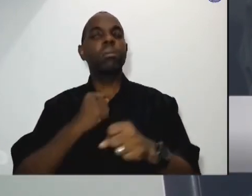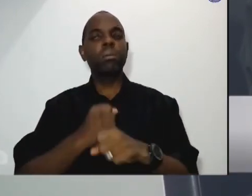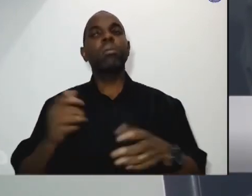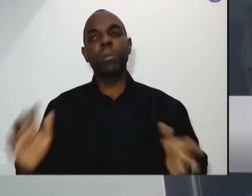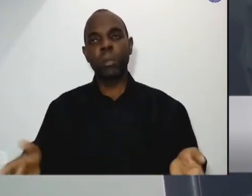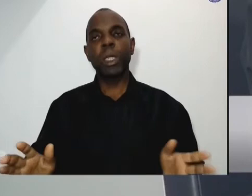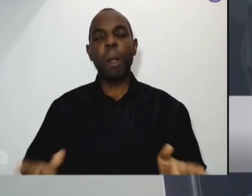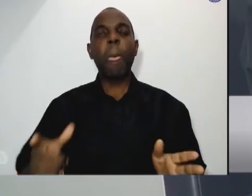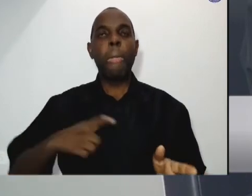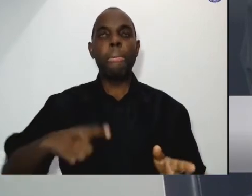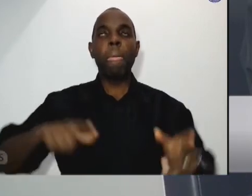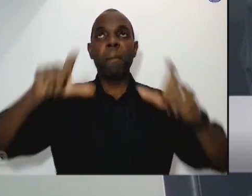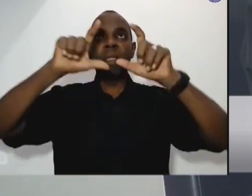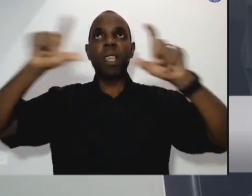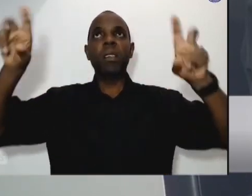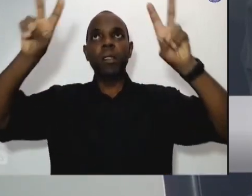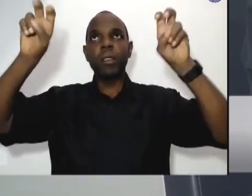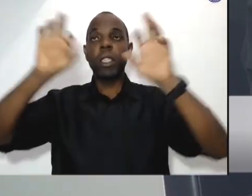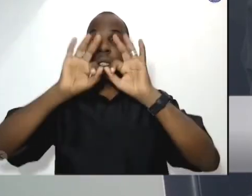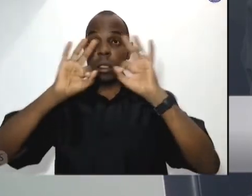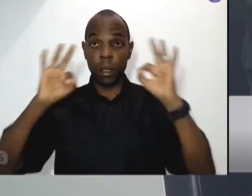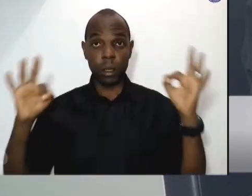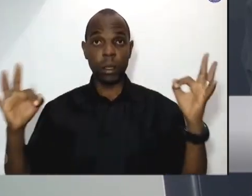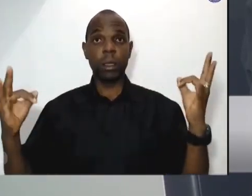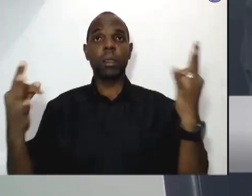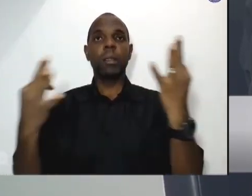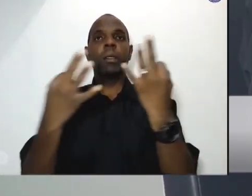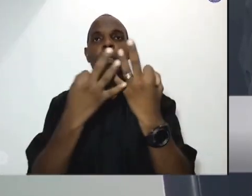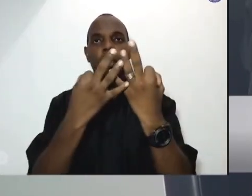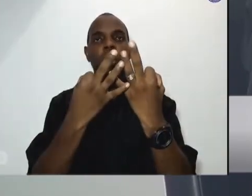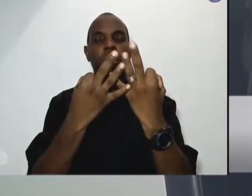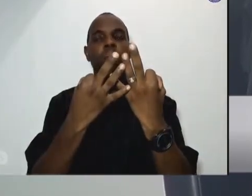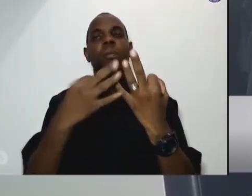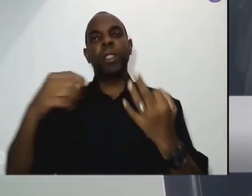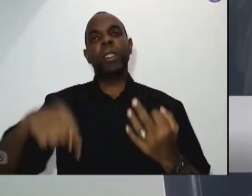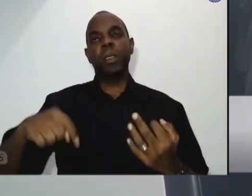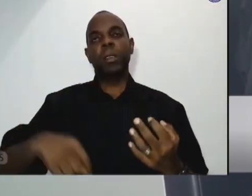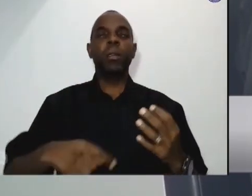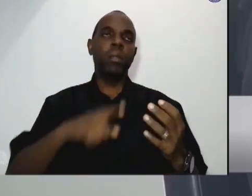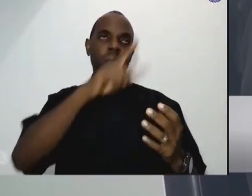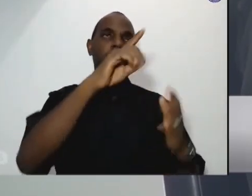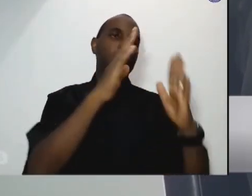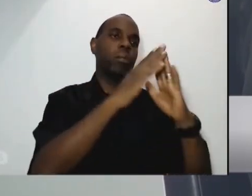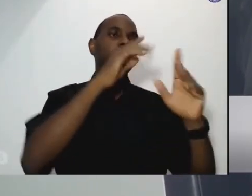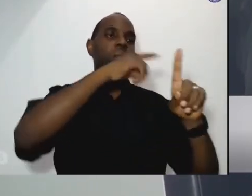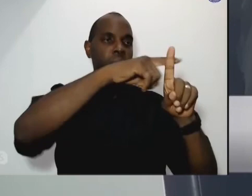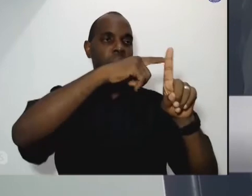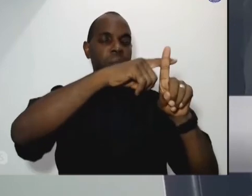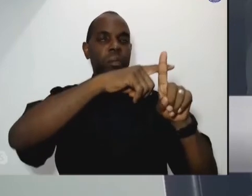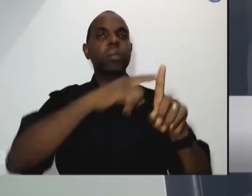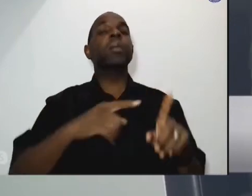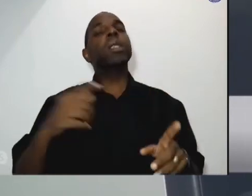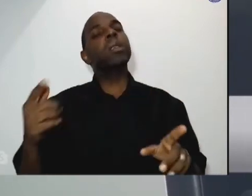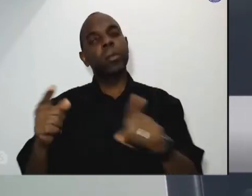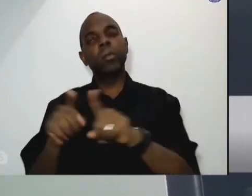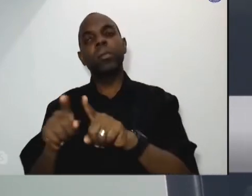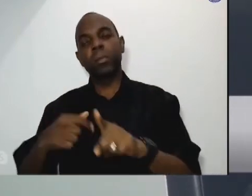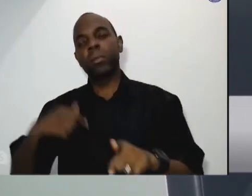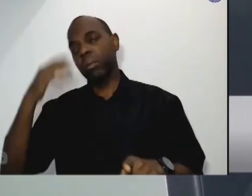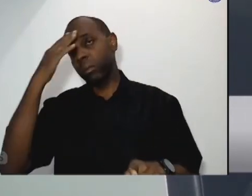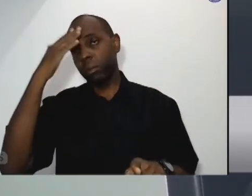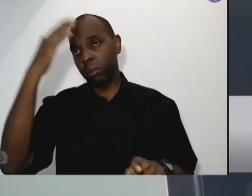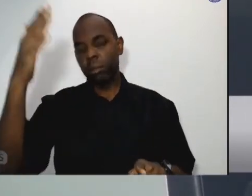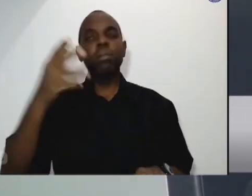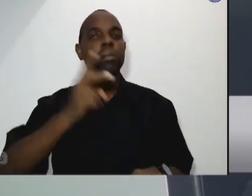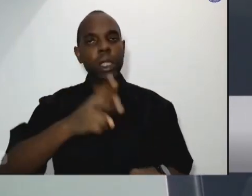tema da campanha da fraternidade aqui na nossa igreja da nossa igreja então queremos agradecer por continuar aí com essa tradição